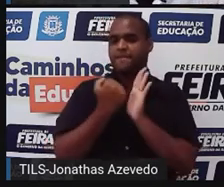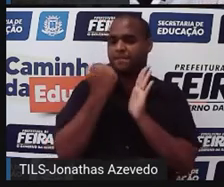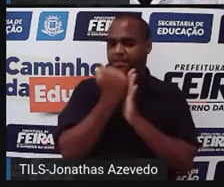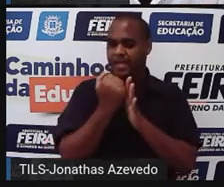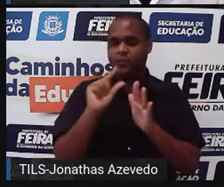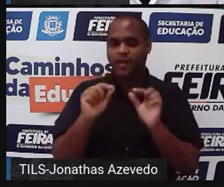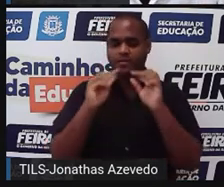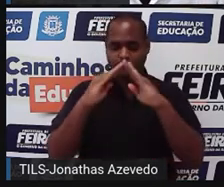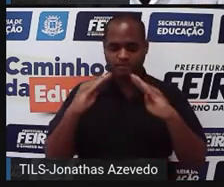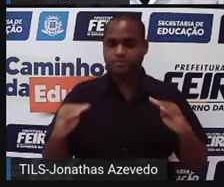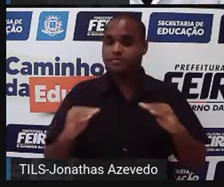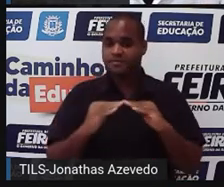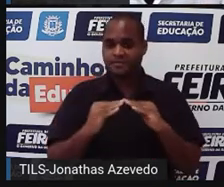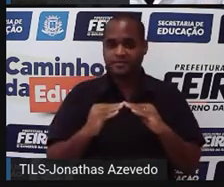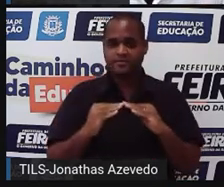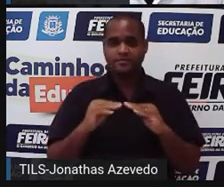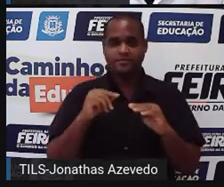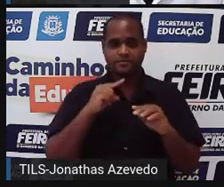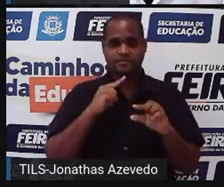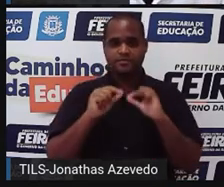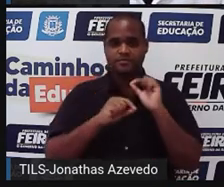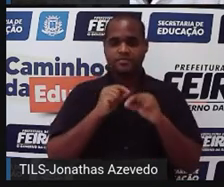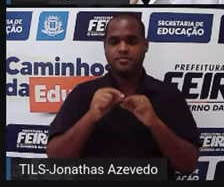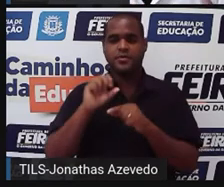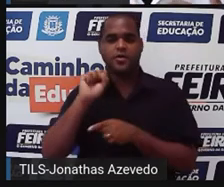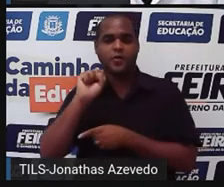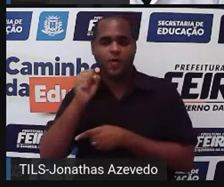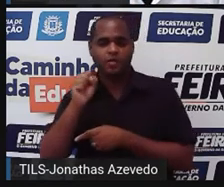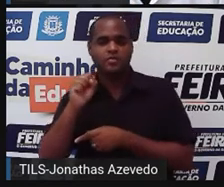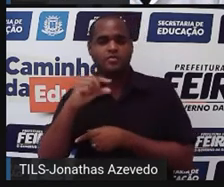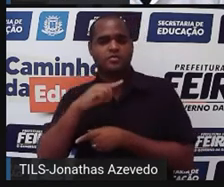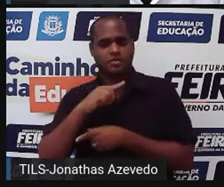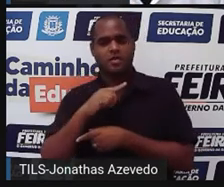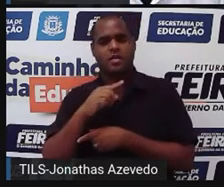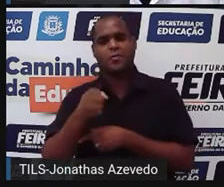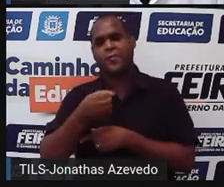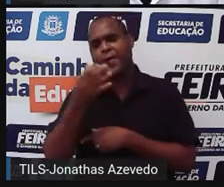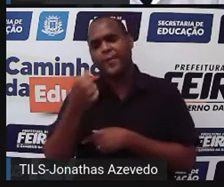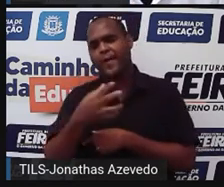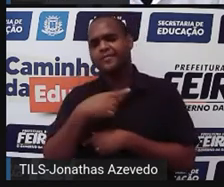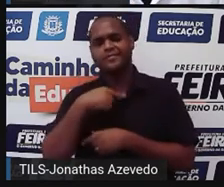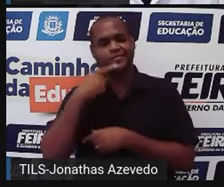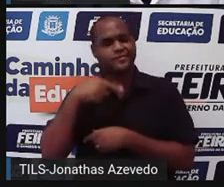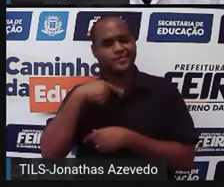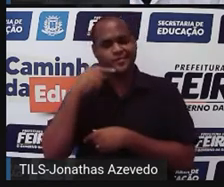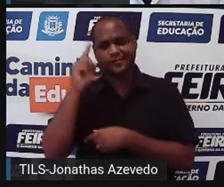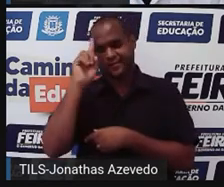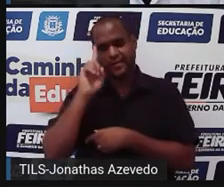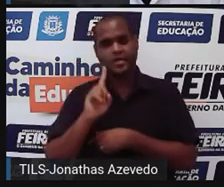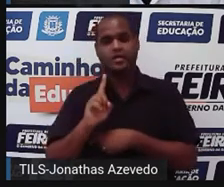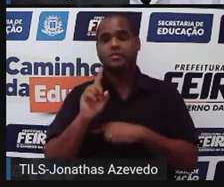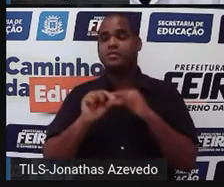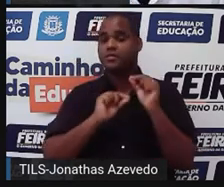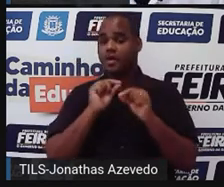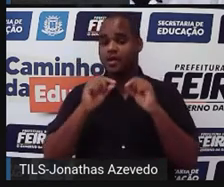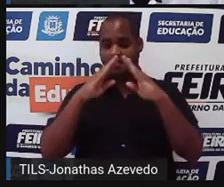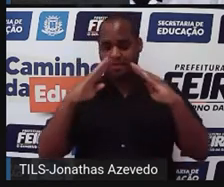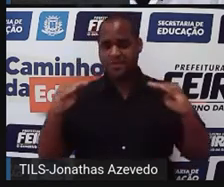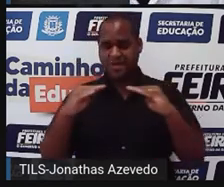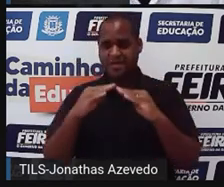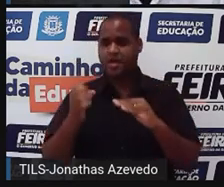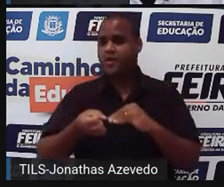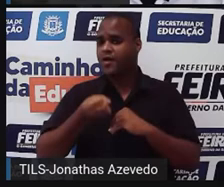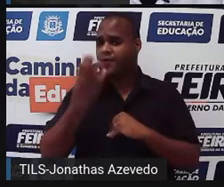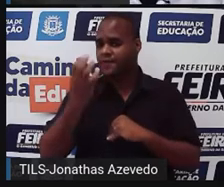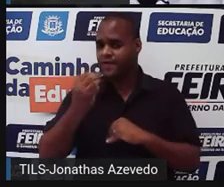pirâmides. Então cada pirâmide oito canudos, eu não sei quantas pirâmides são, eu sei que a quantidade que tiver de